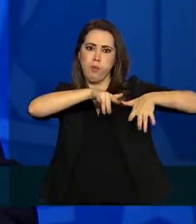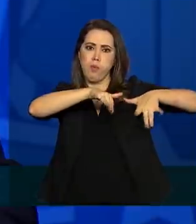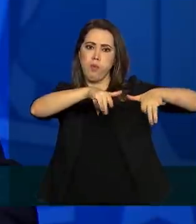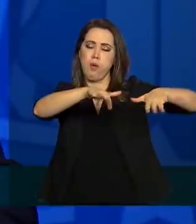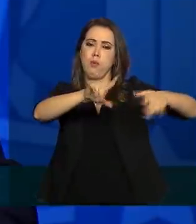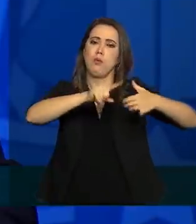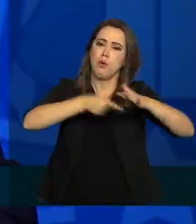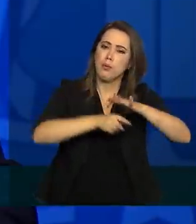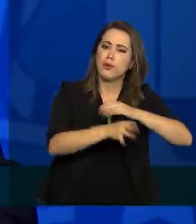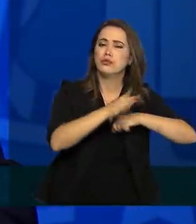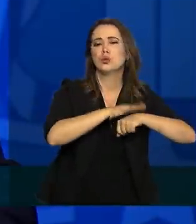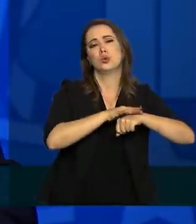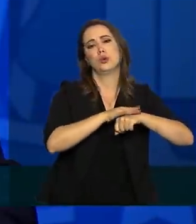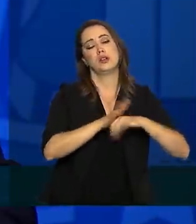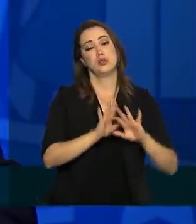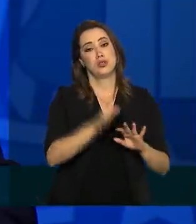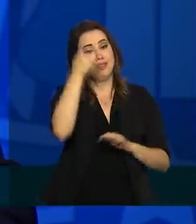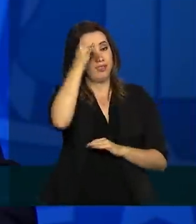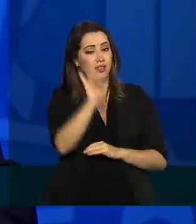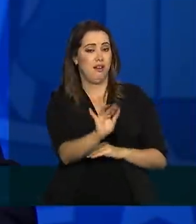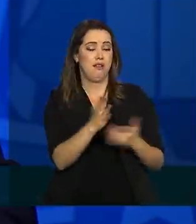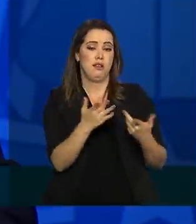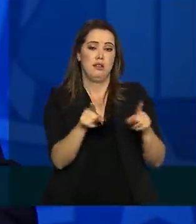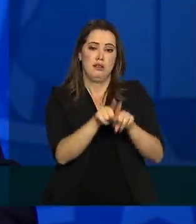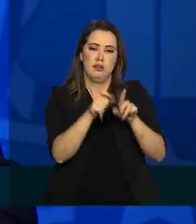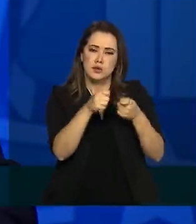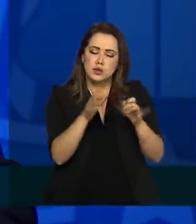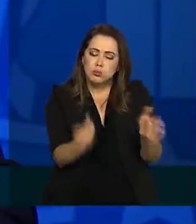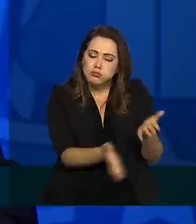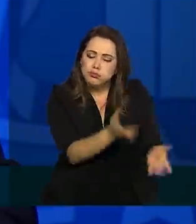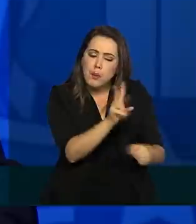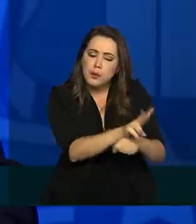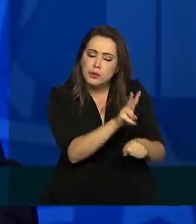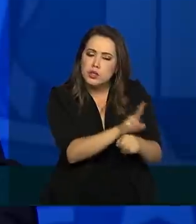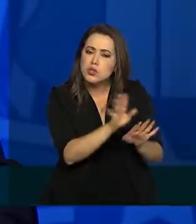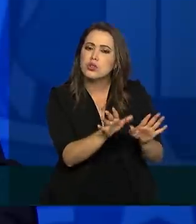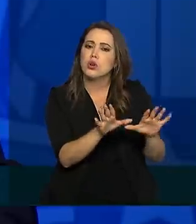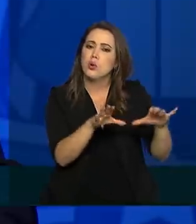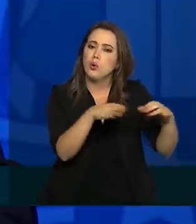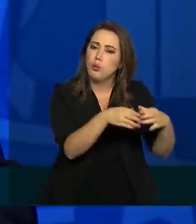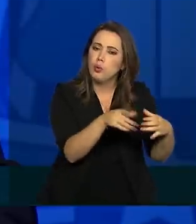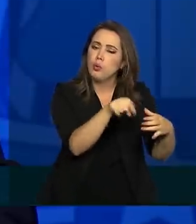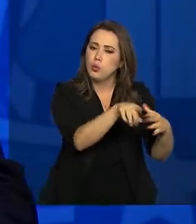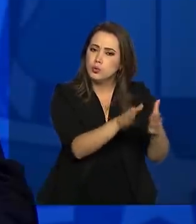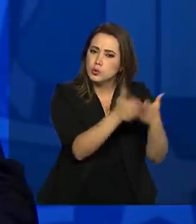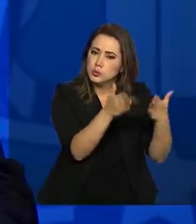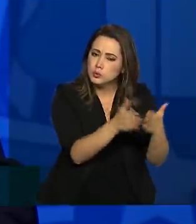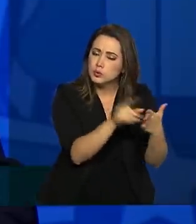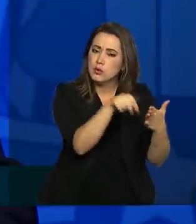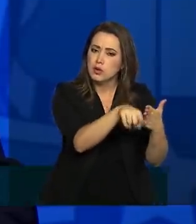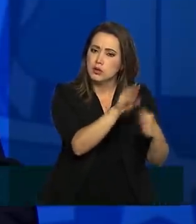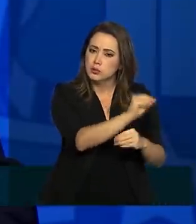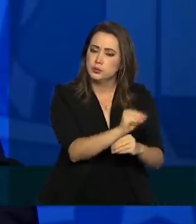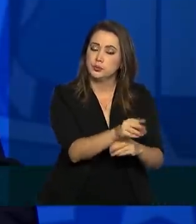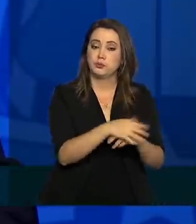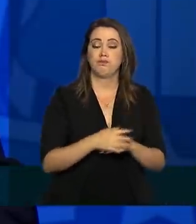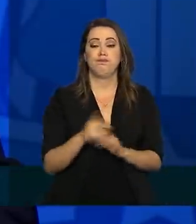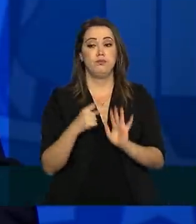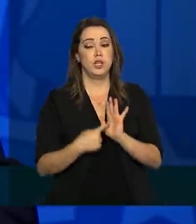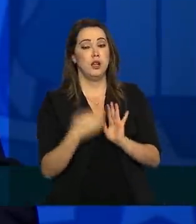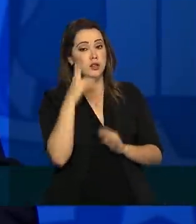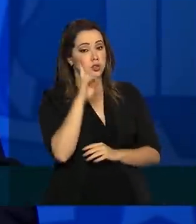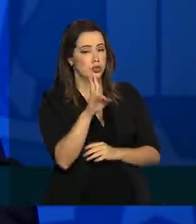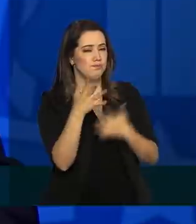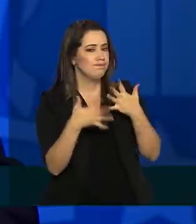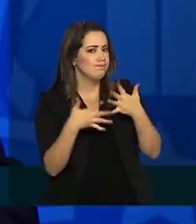Precisamos proteger de forma adequada essa parcela da sociedade. Para mostrar a complexidade da análise que requer os